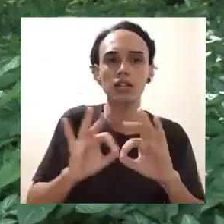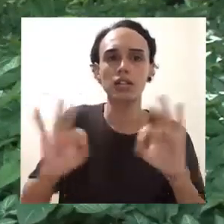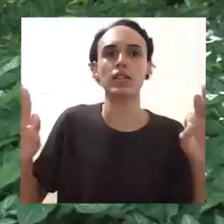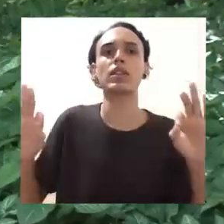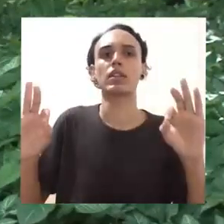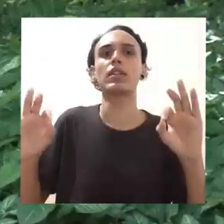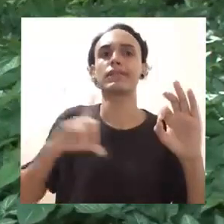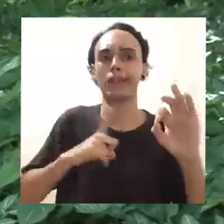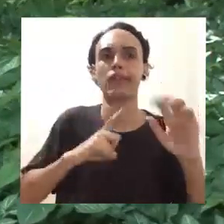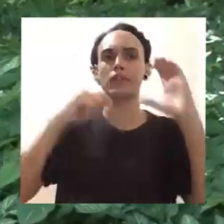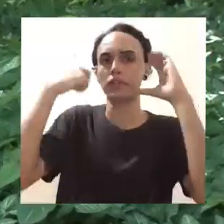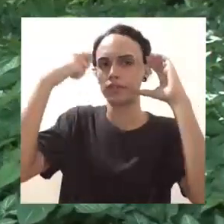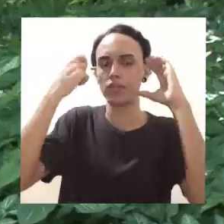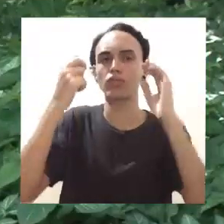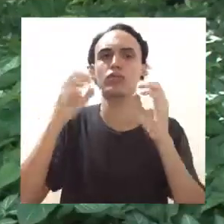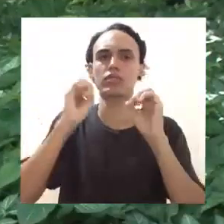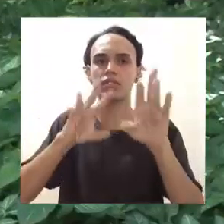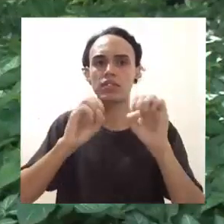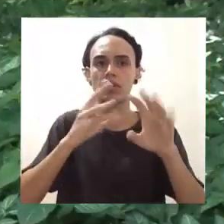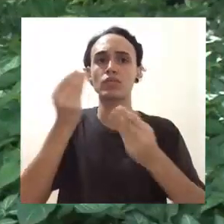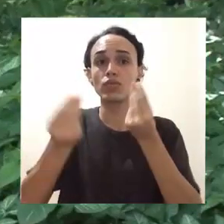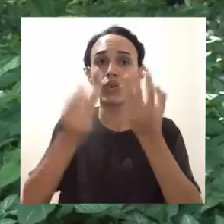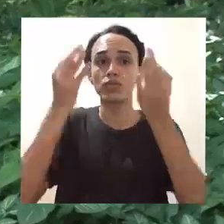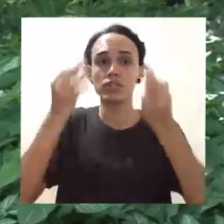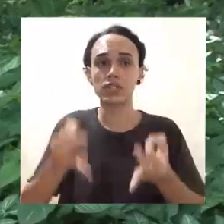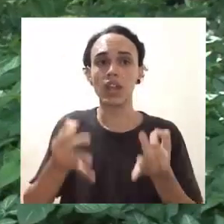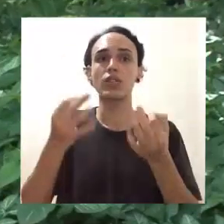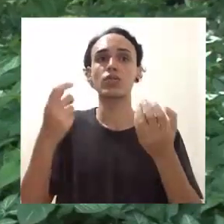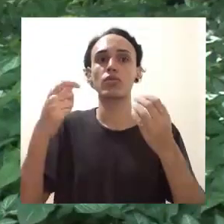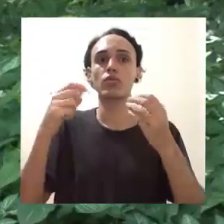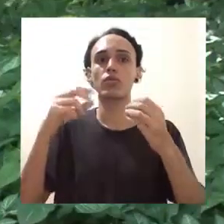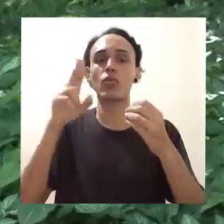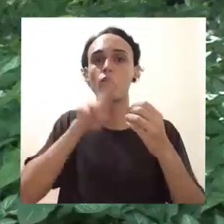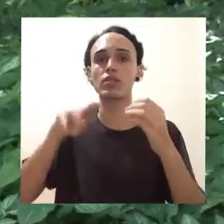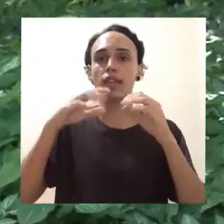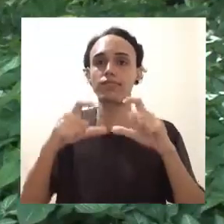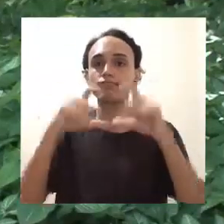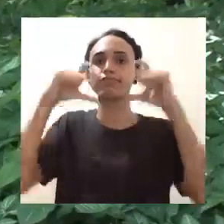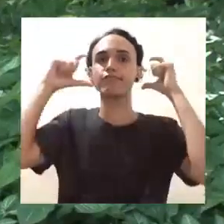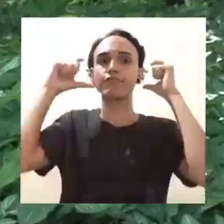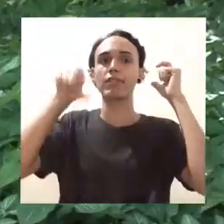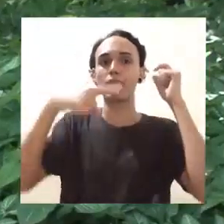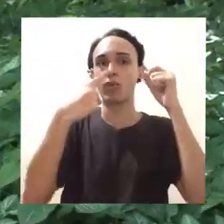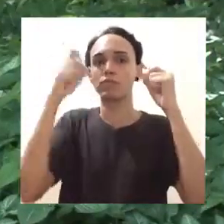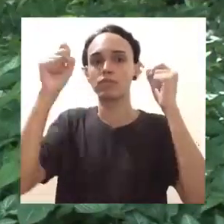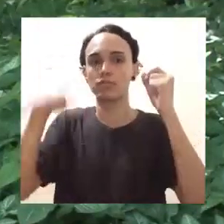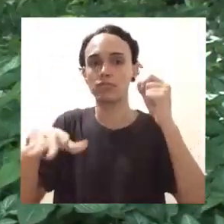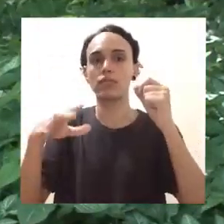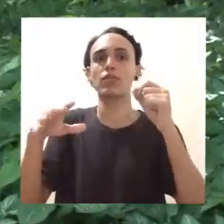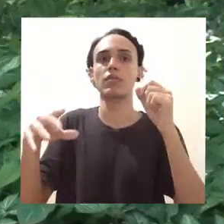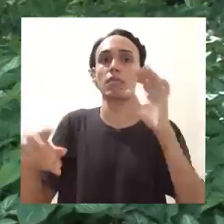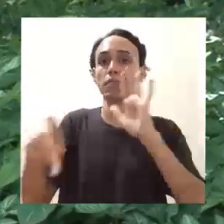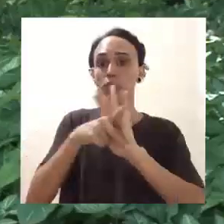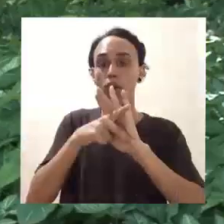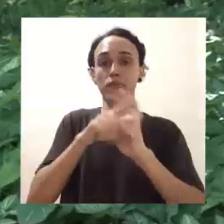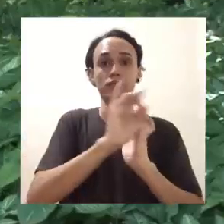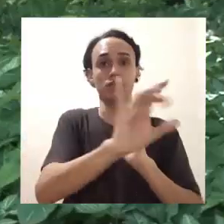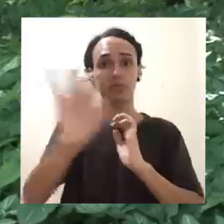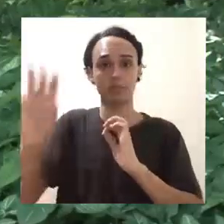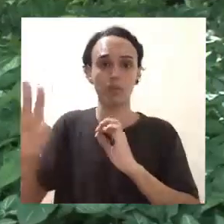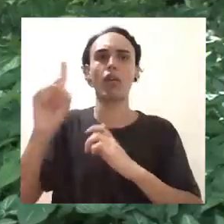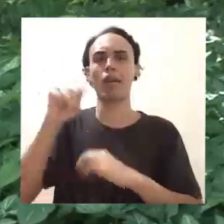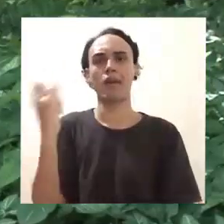vocês um link com um vídeo que ensina exatamente como colocar e como descartar os equipamentos de proteção individual,